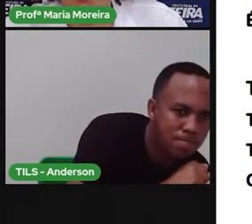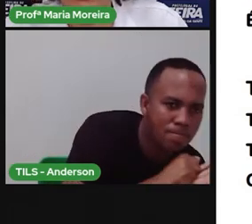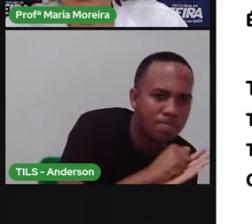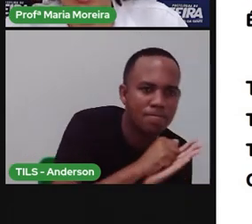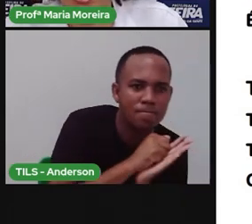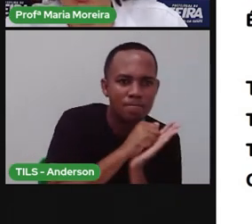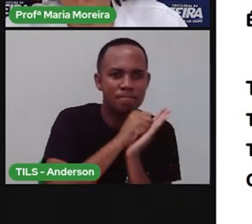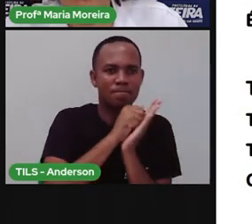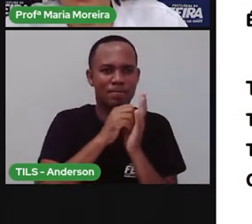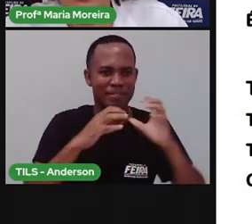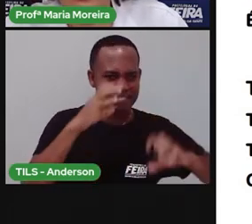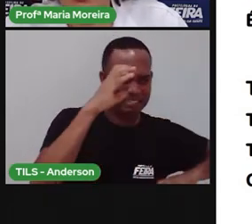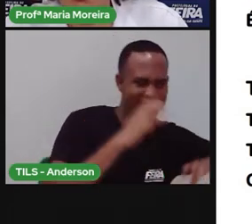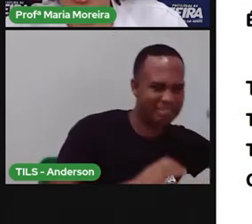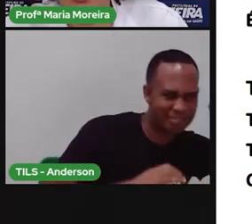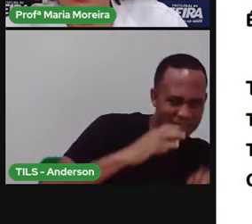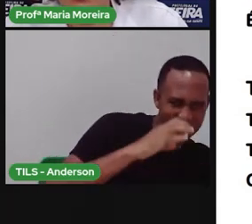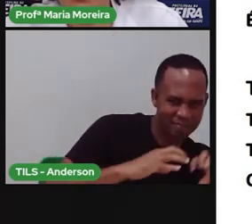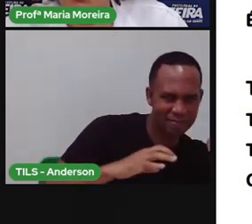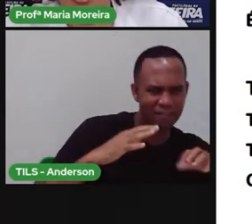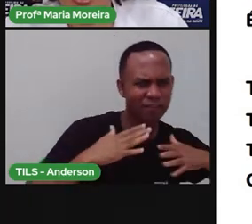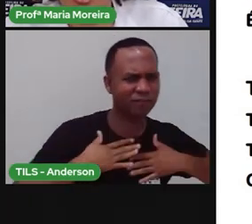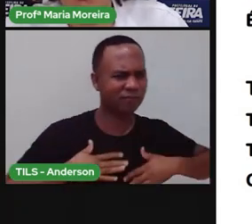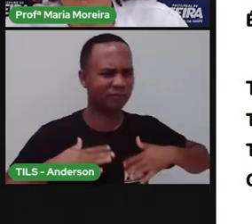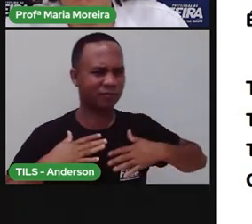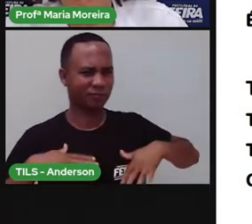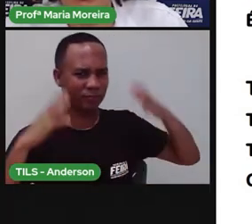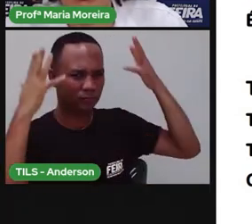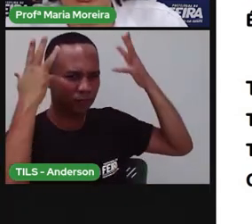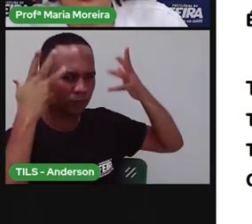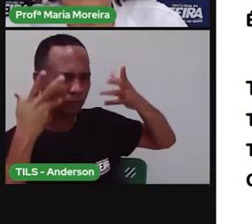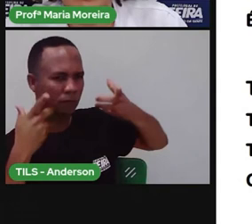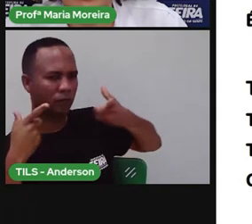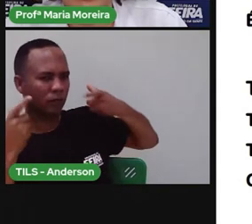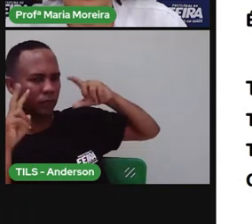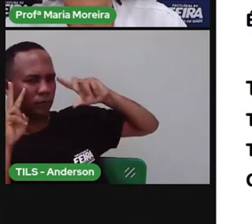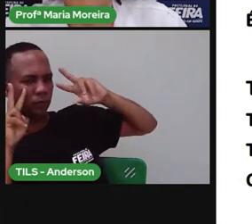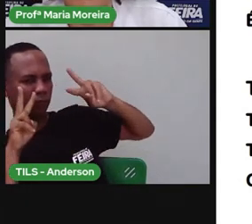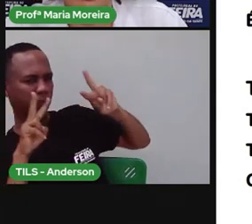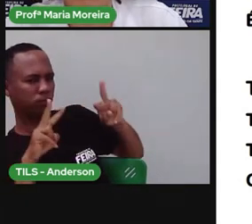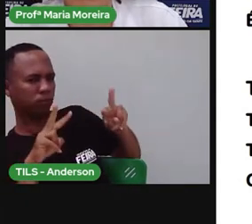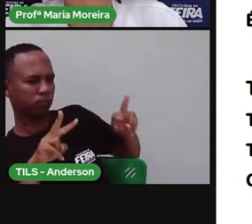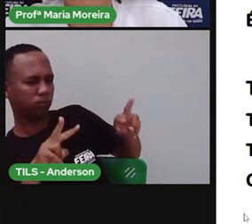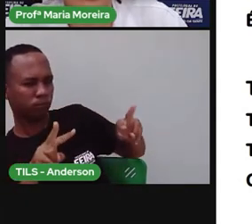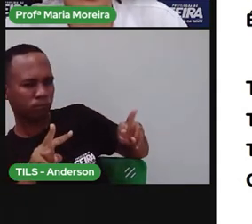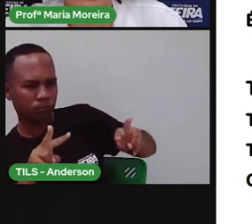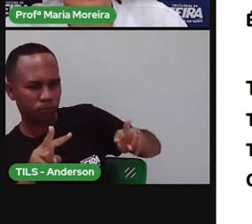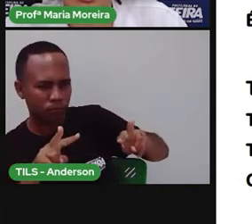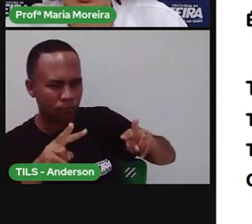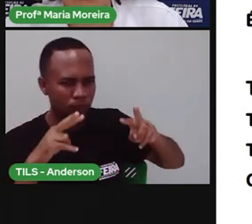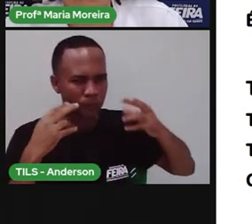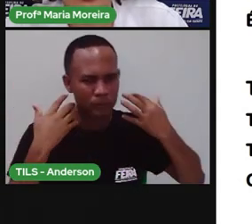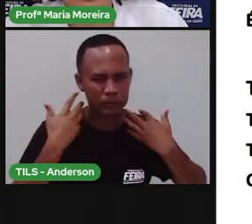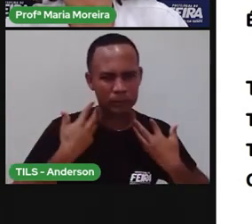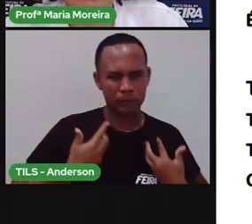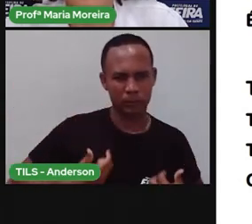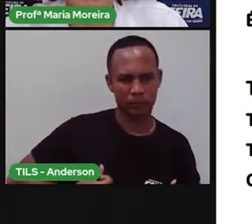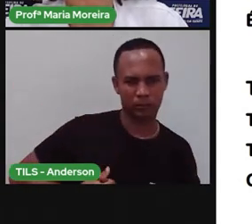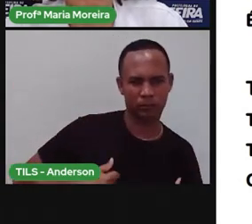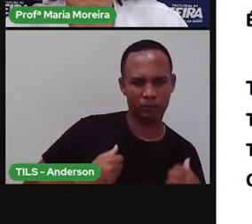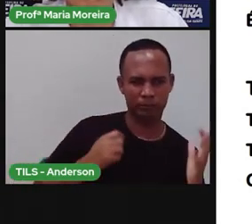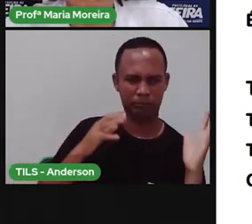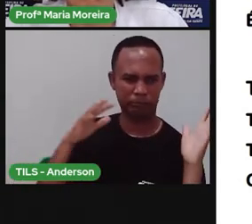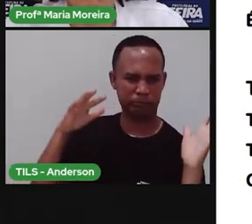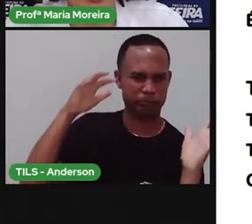E enquanto brigam, tranquilo, o leão fica olhando aquilo. Quando se cansa, o leão